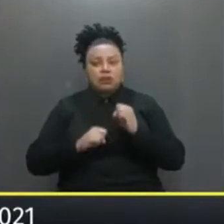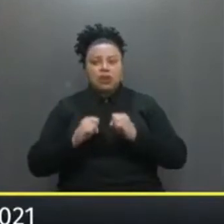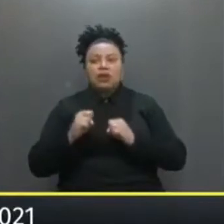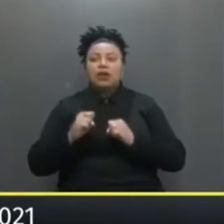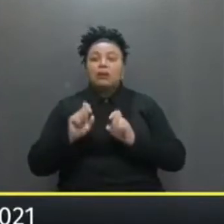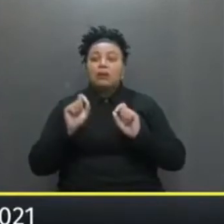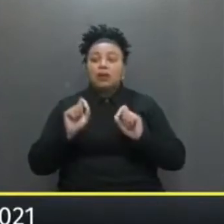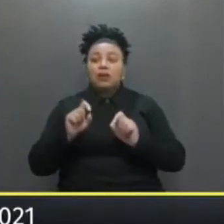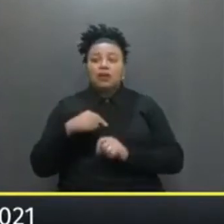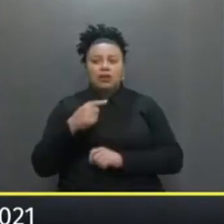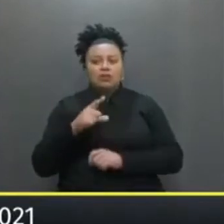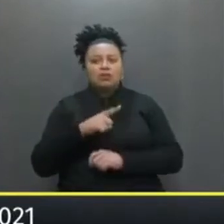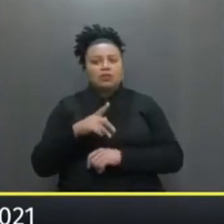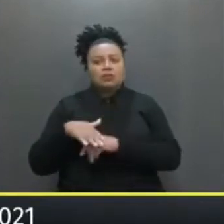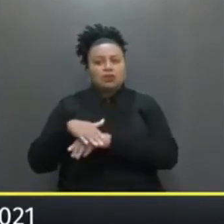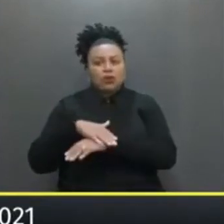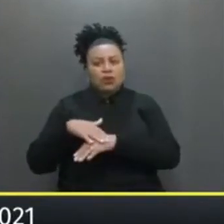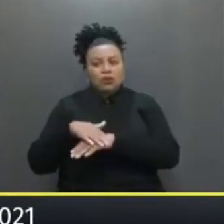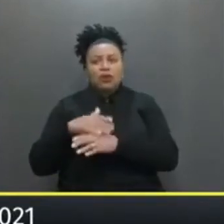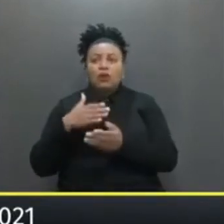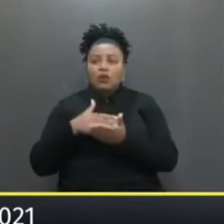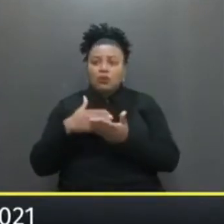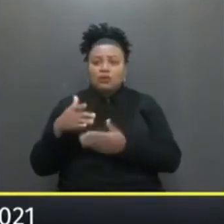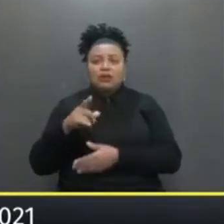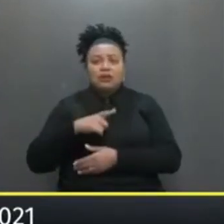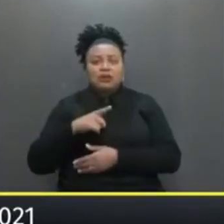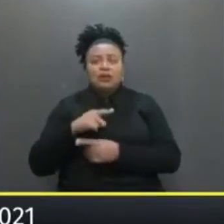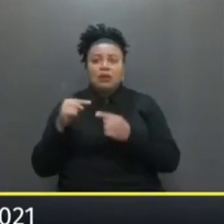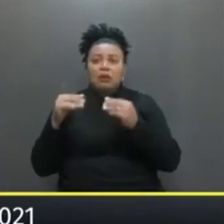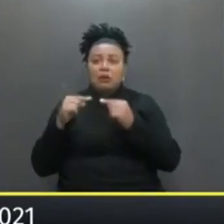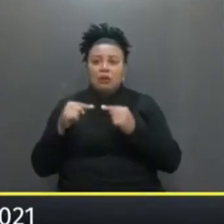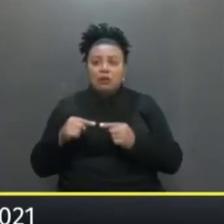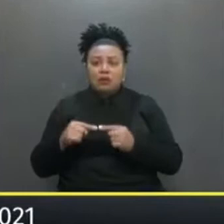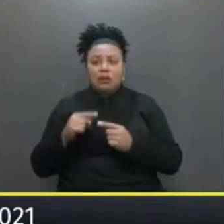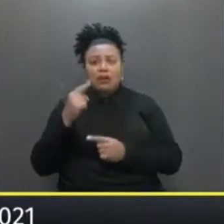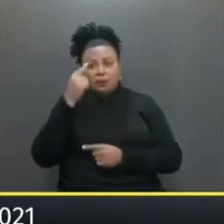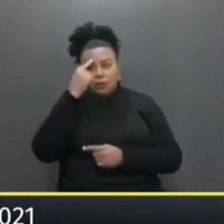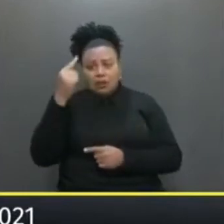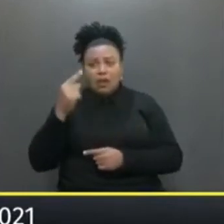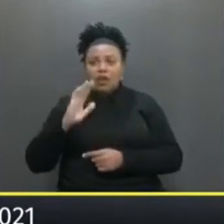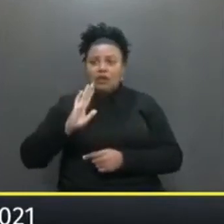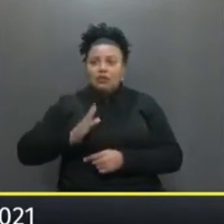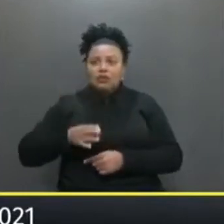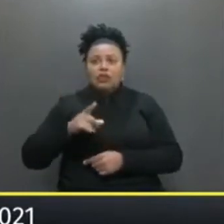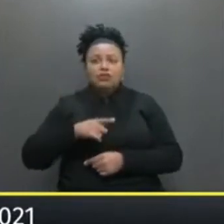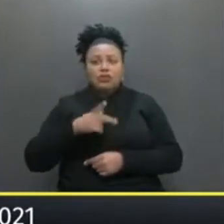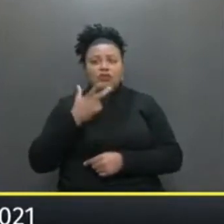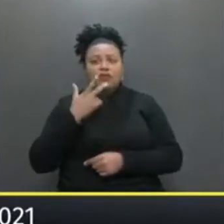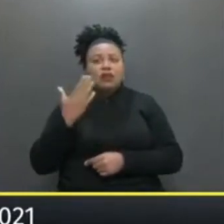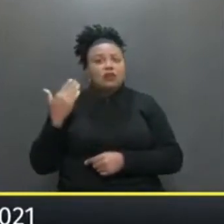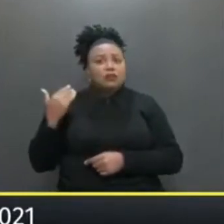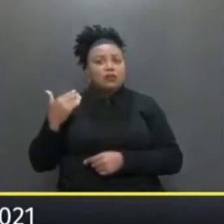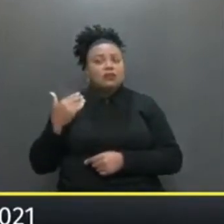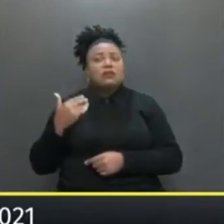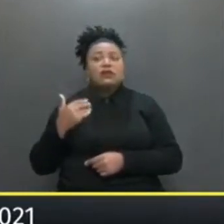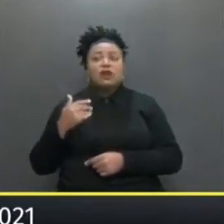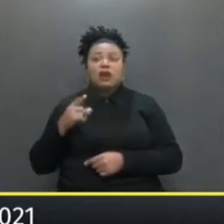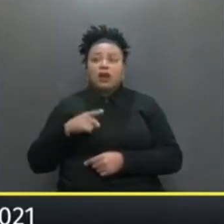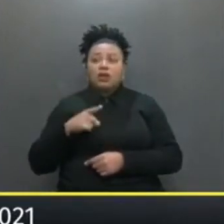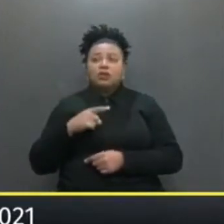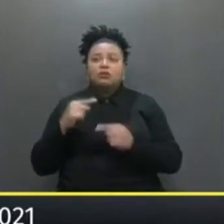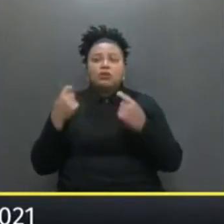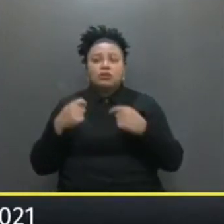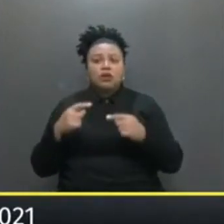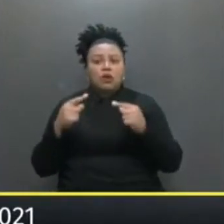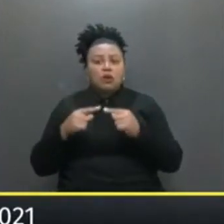Para nós Temos que conversar E nós temos que começar A ter convergência De ideias Eu já tinha falado Isso anteriormente Nós temos que buscar